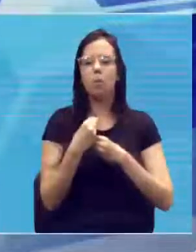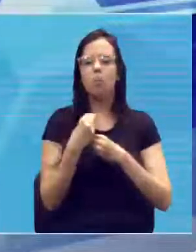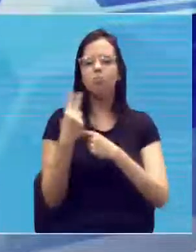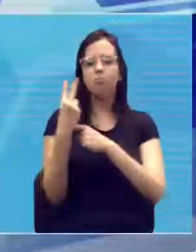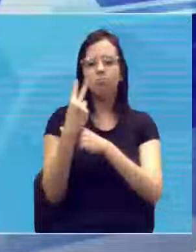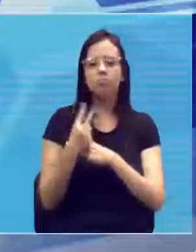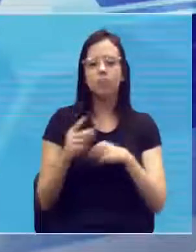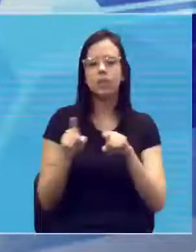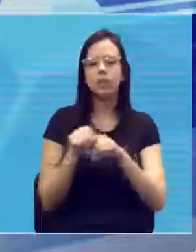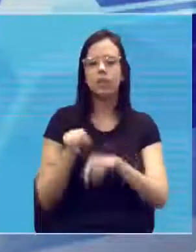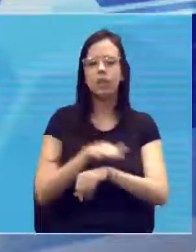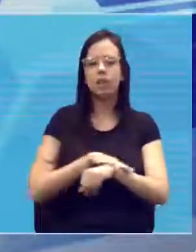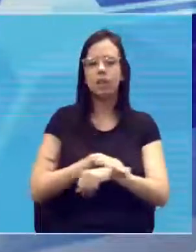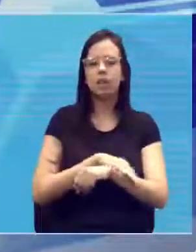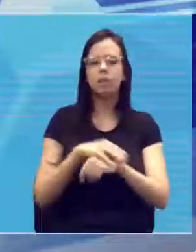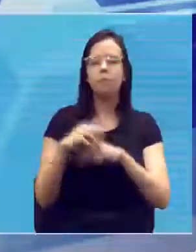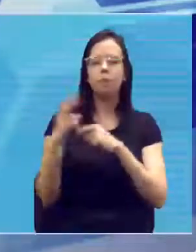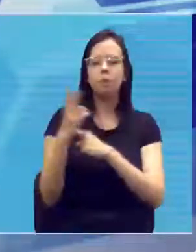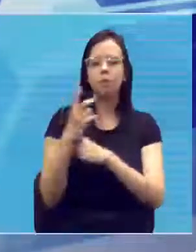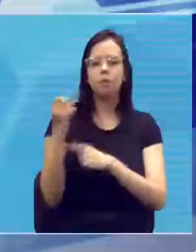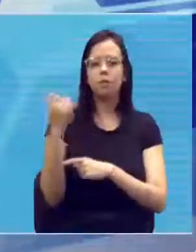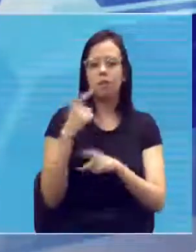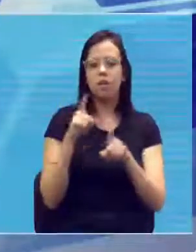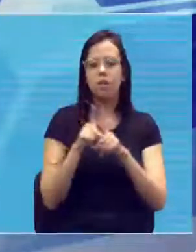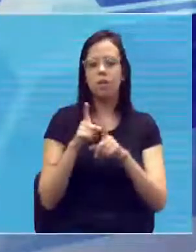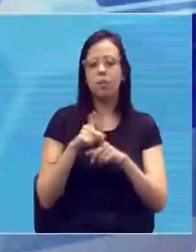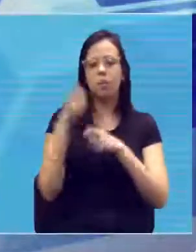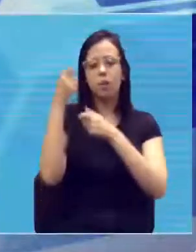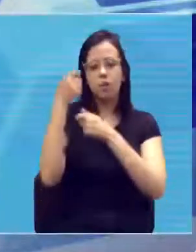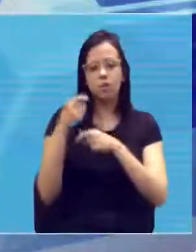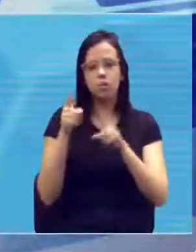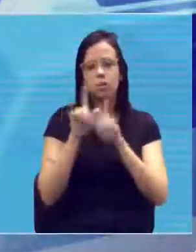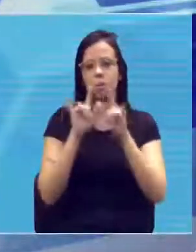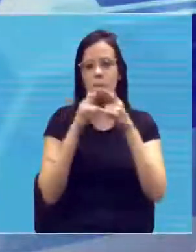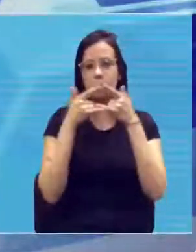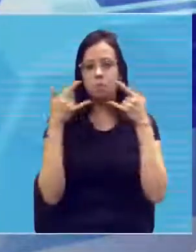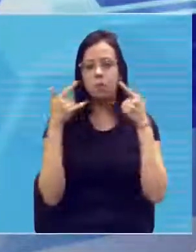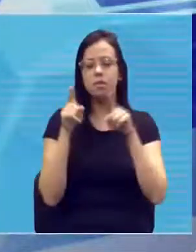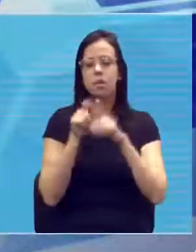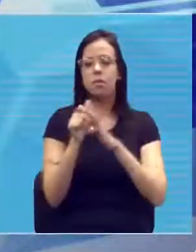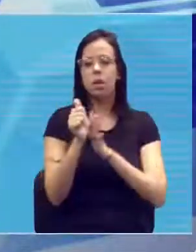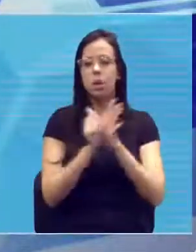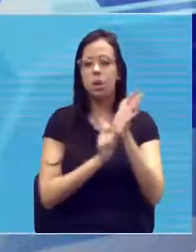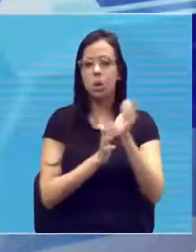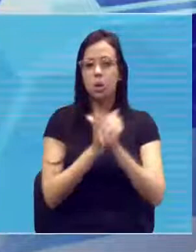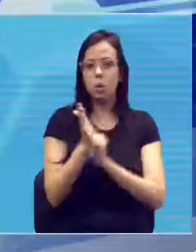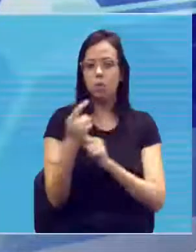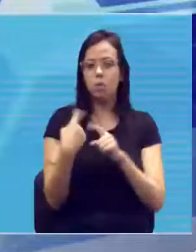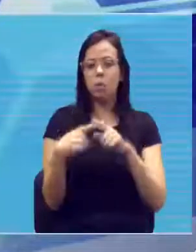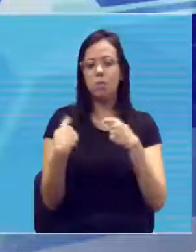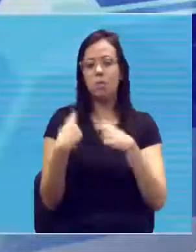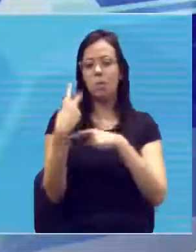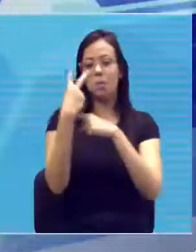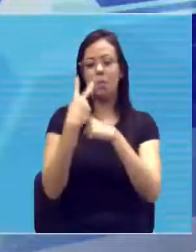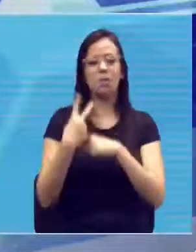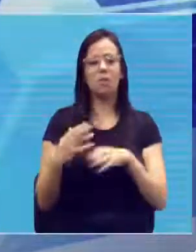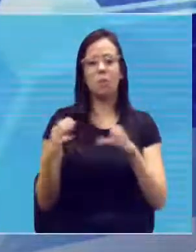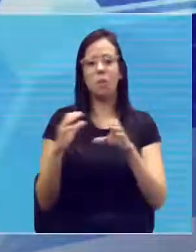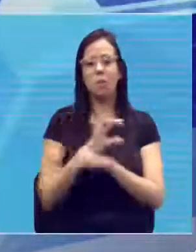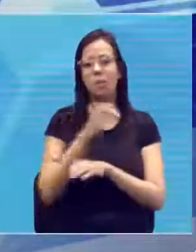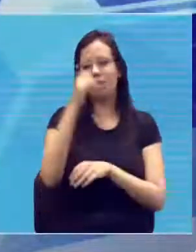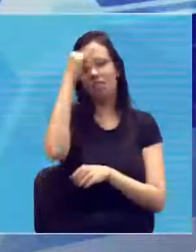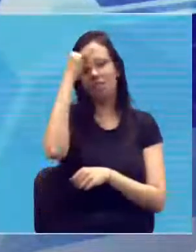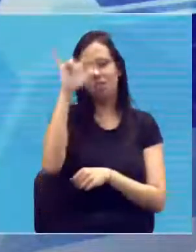muito protossolar, sempre um guarda-chuva, máscara, luva na mão. Por quê? Porque ele tinha que se proteger o máximo possível de contra